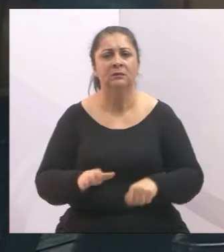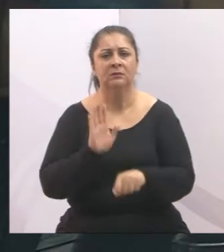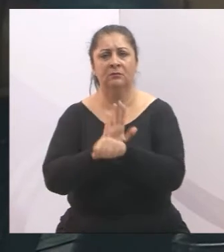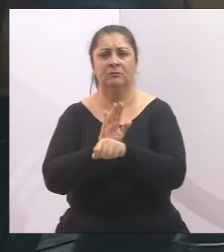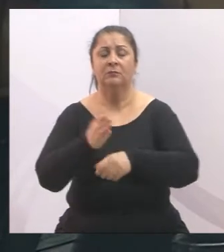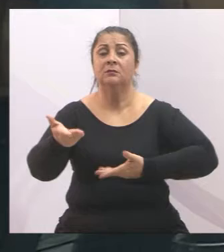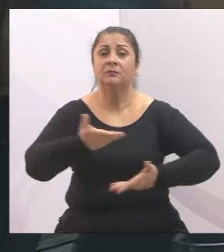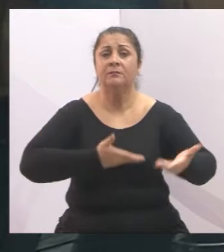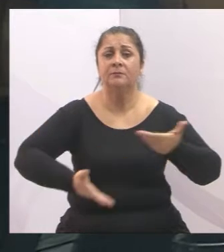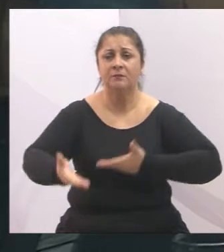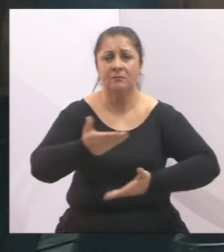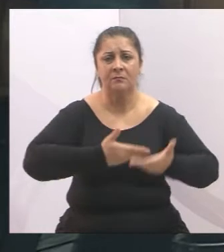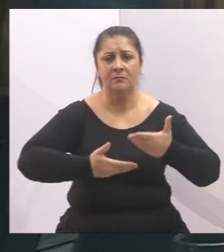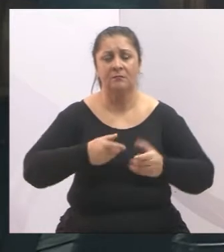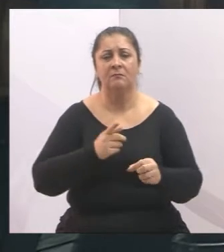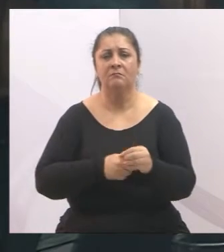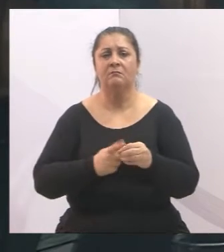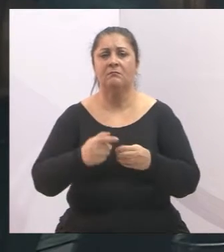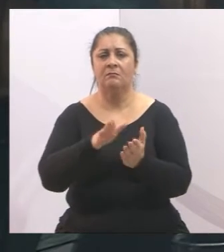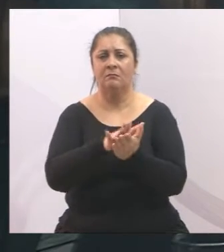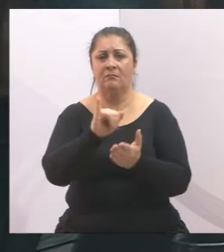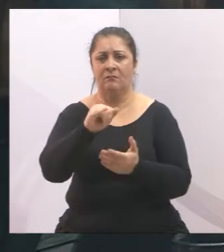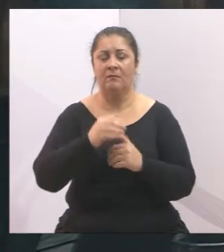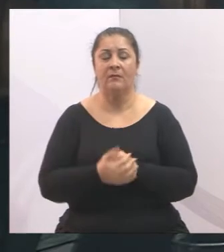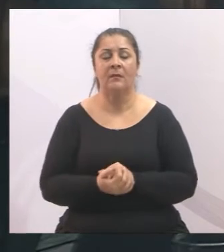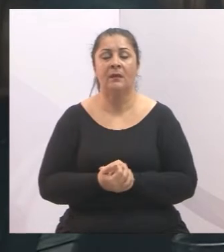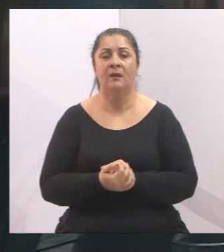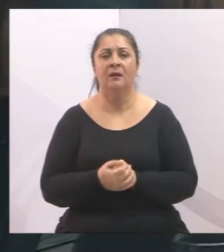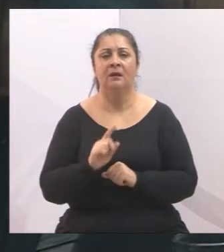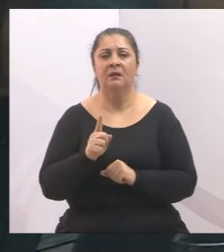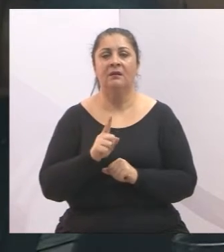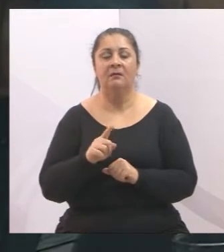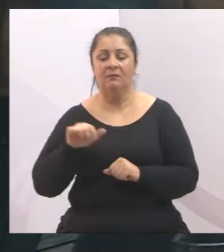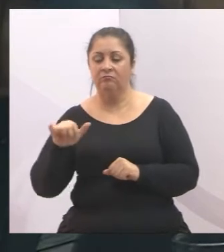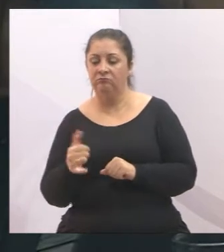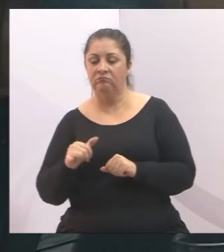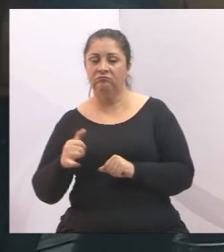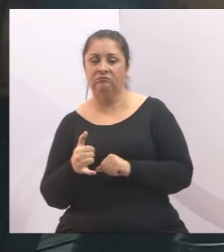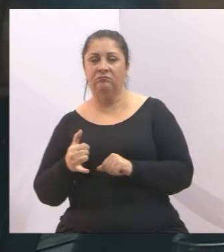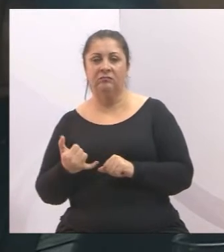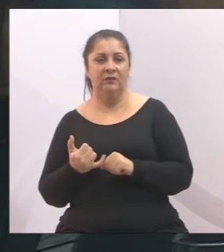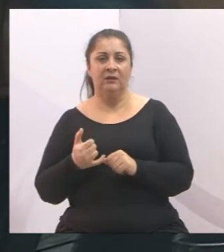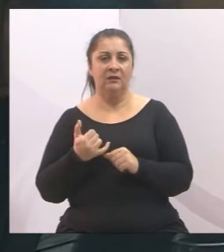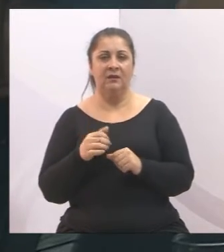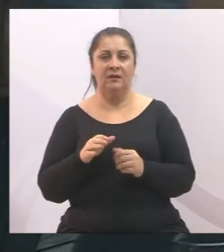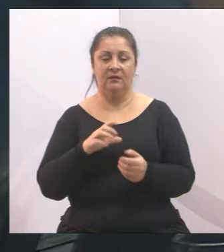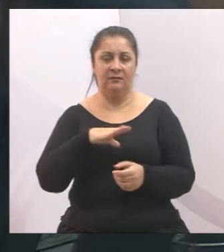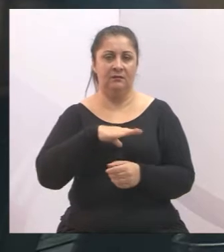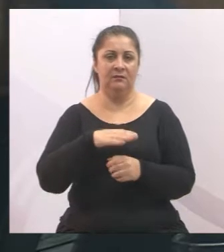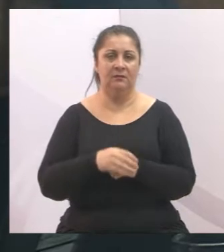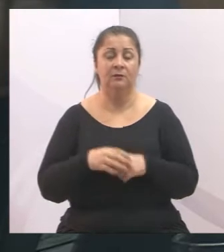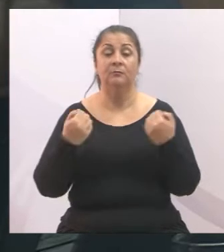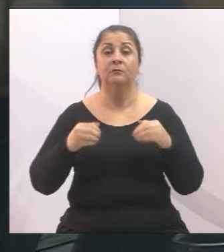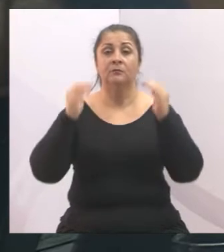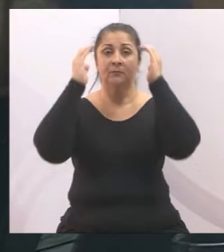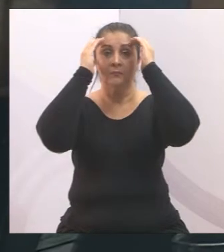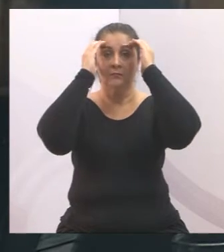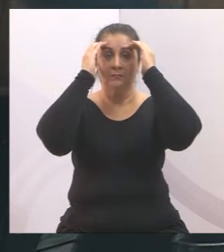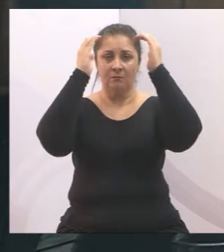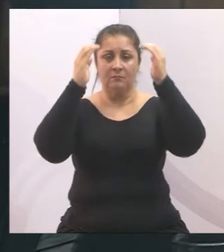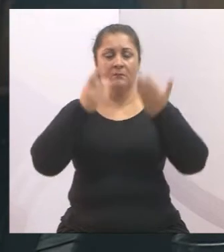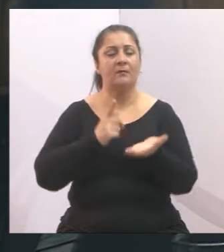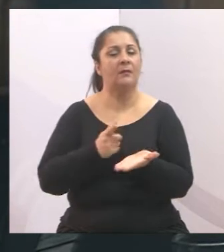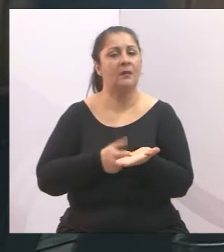tem que servir o município de Jacareí e não servir-se do município de Jacareí, portanto precisa cumprir com o